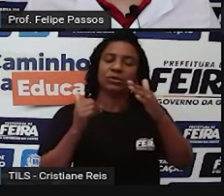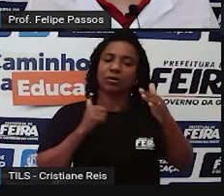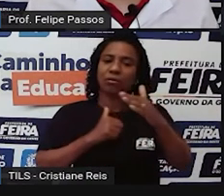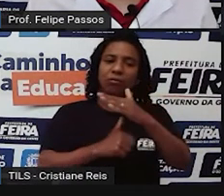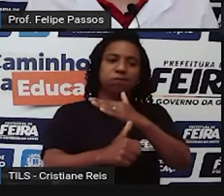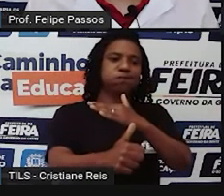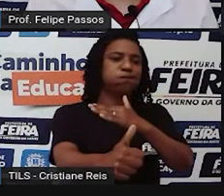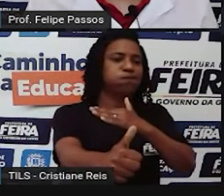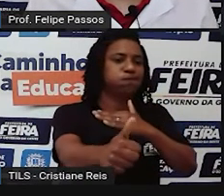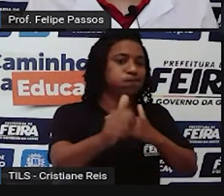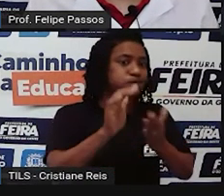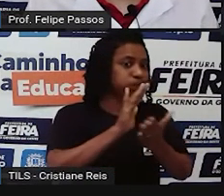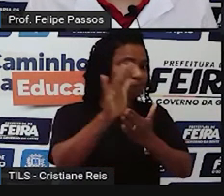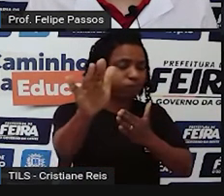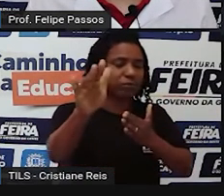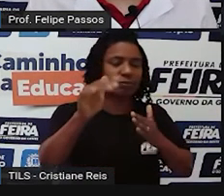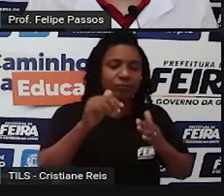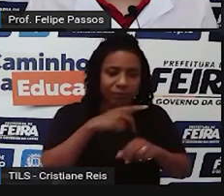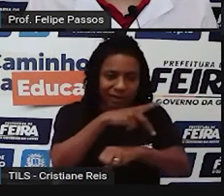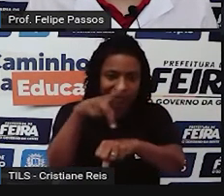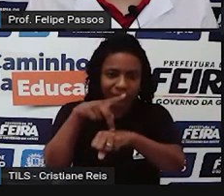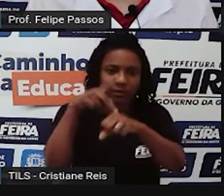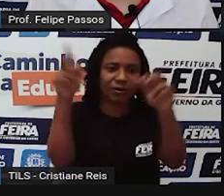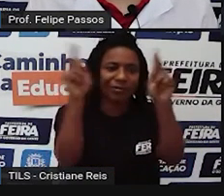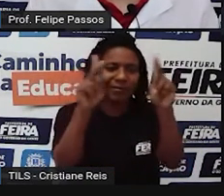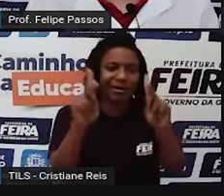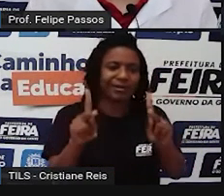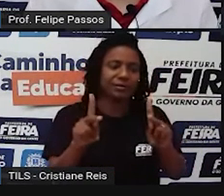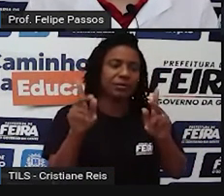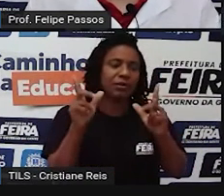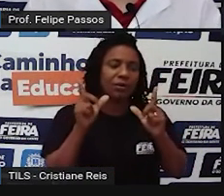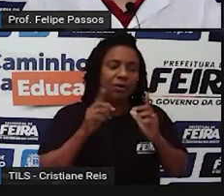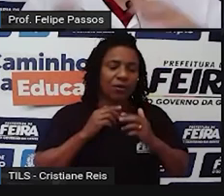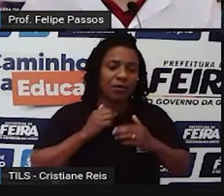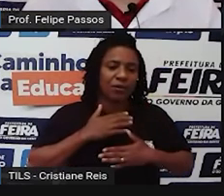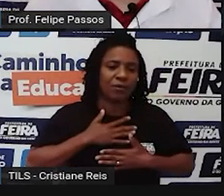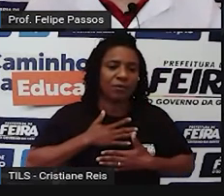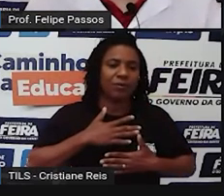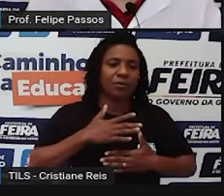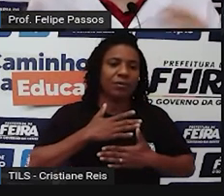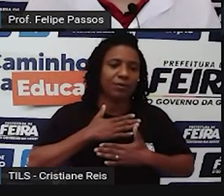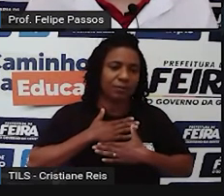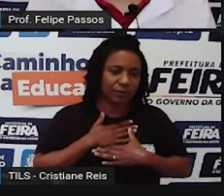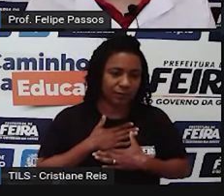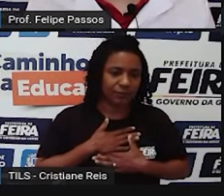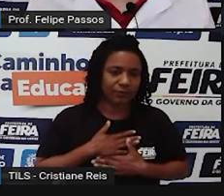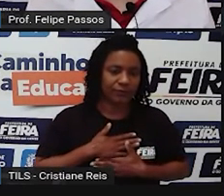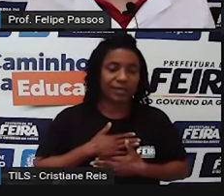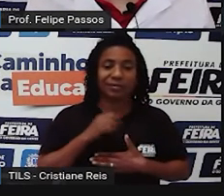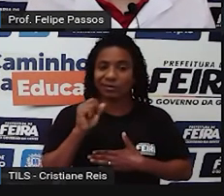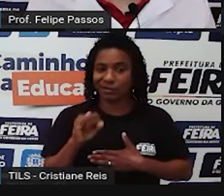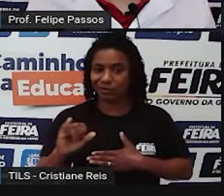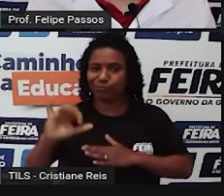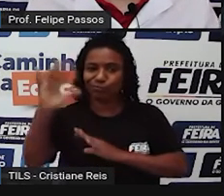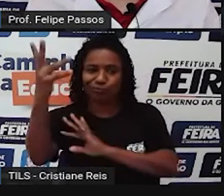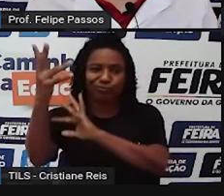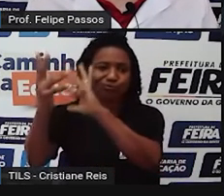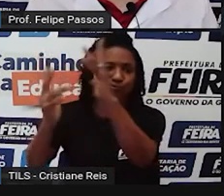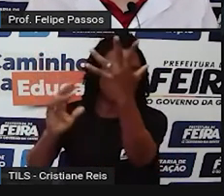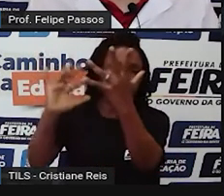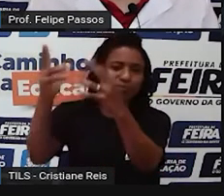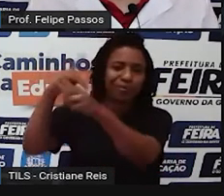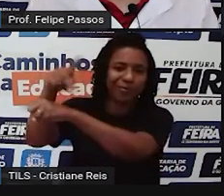e essas pessoas deveriam ter o direito de viver em paz, não é, gente? Então, se está uma catástrofe, um caos generalizado no seu país,